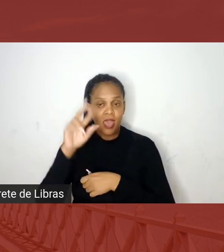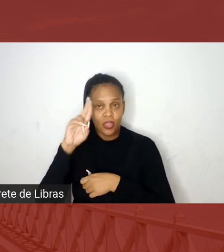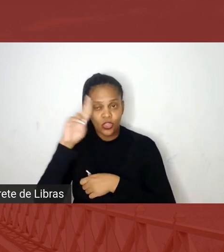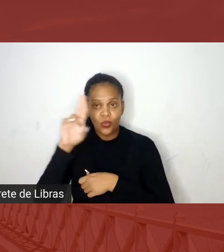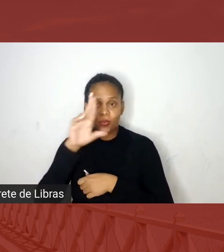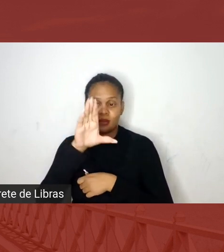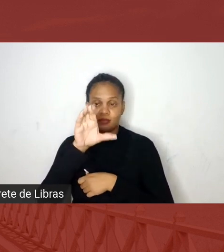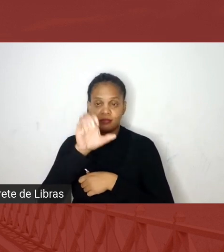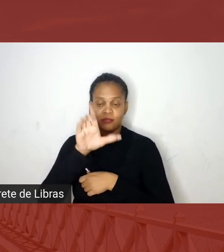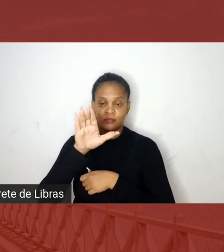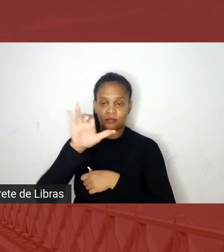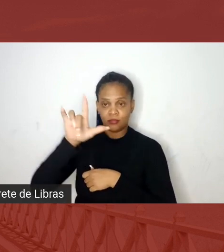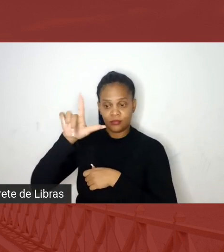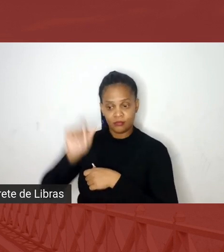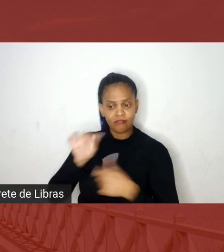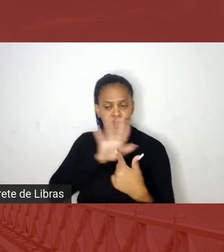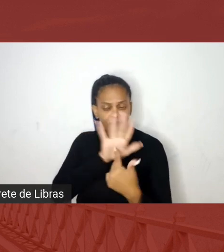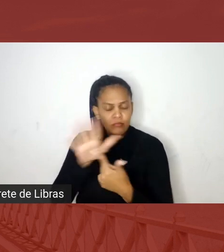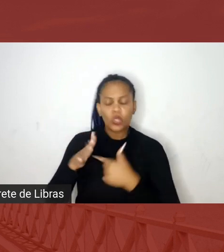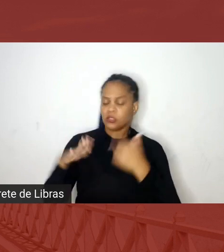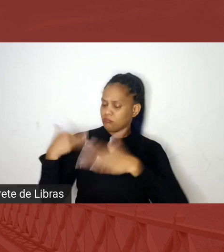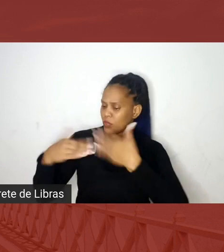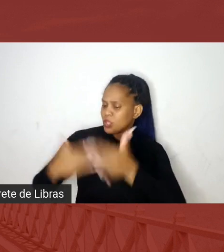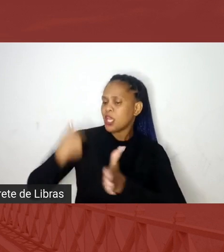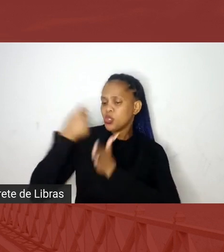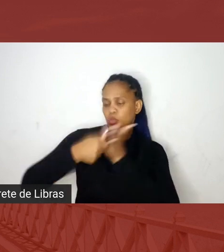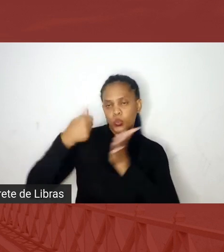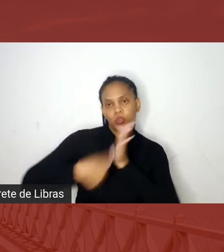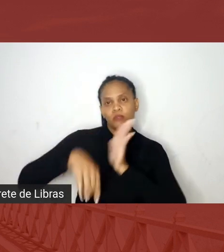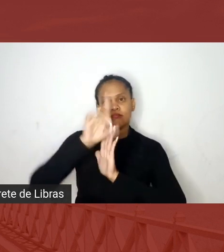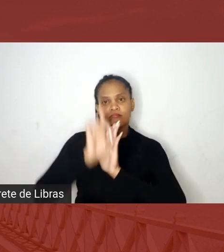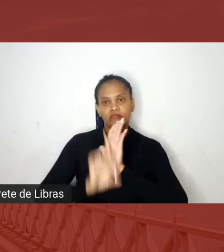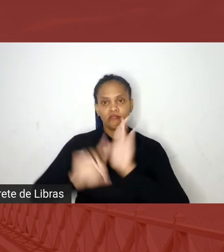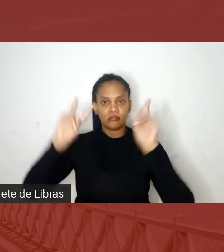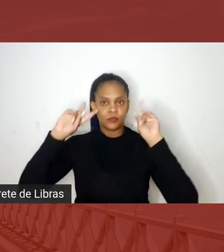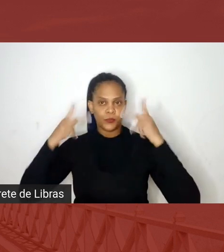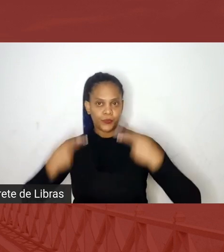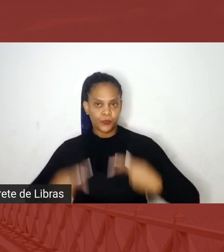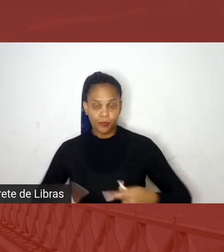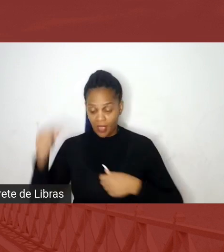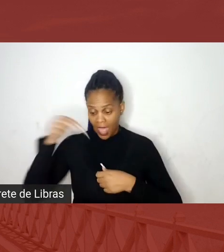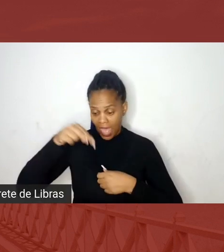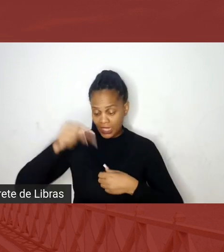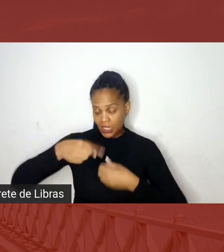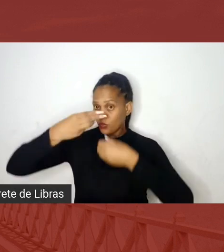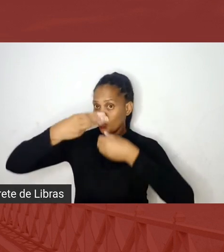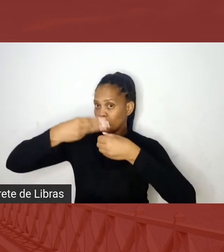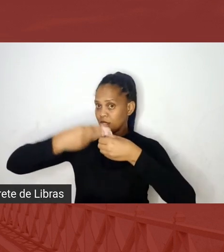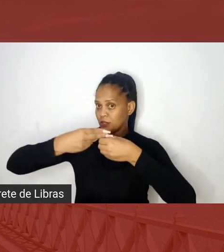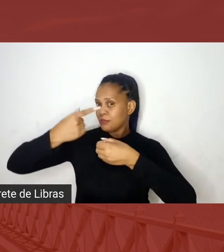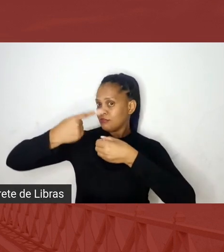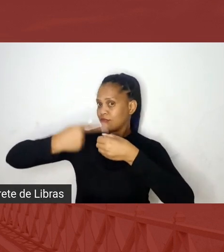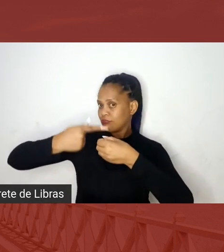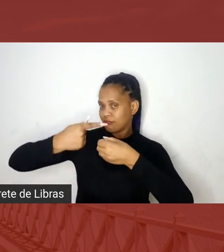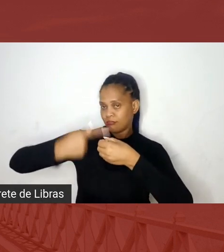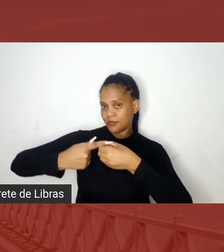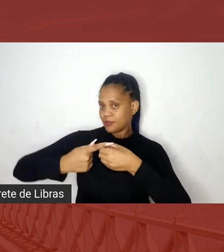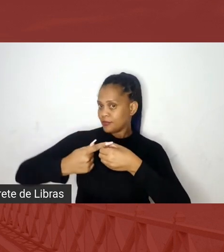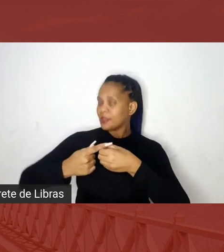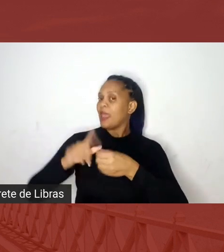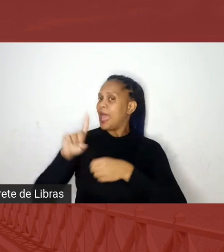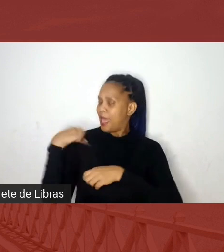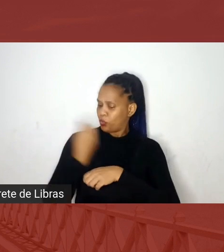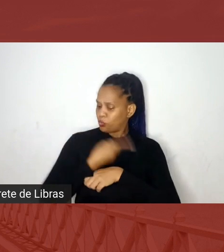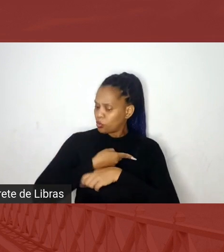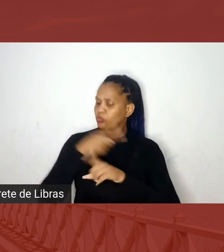exatamente esse processo de luta pelos direitos humanos aqui no município de Goiás. Então, esse é o grande objetivo dessa atividade,